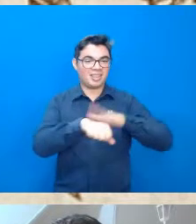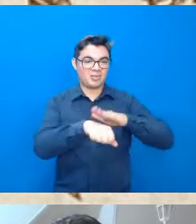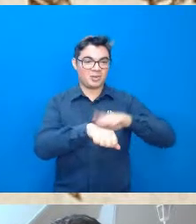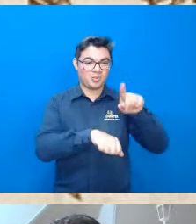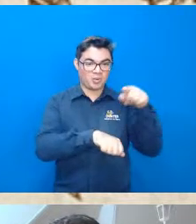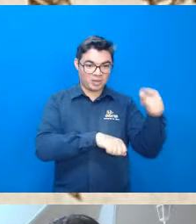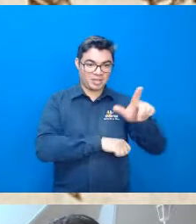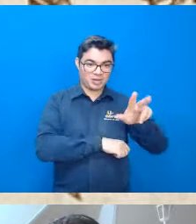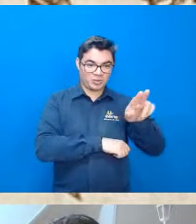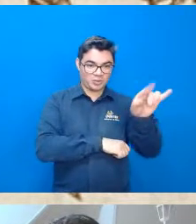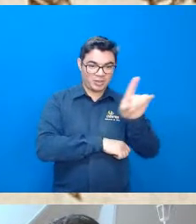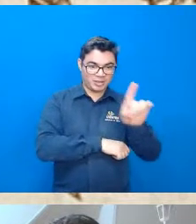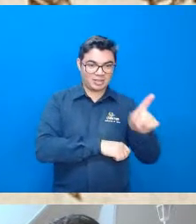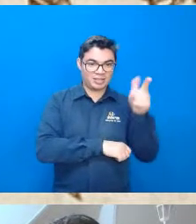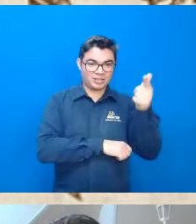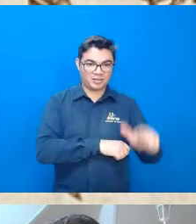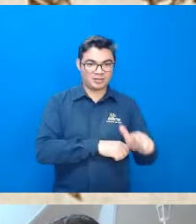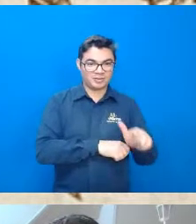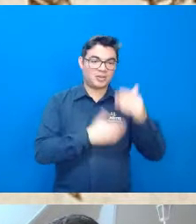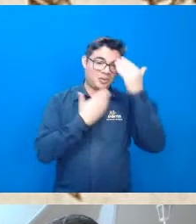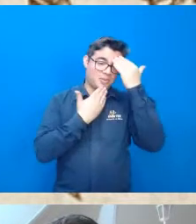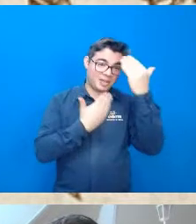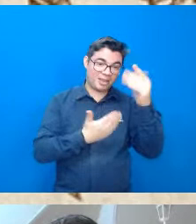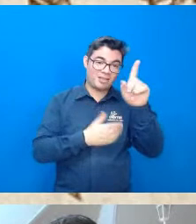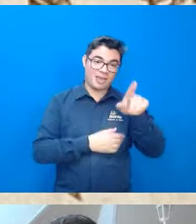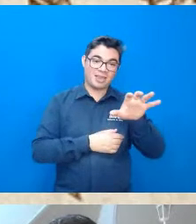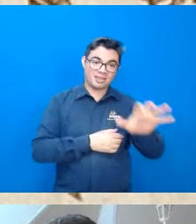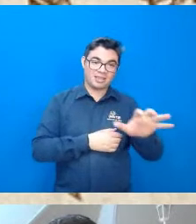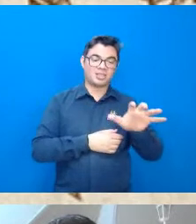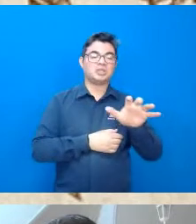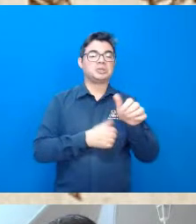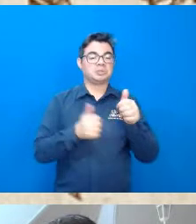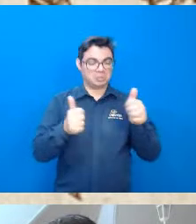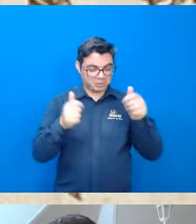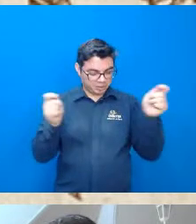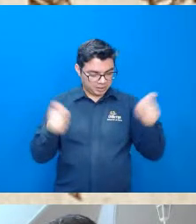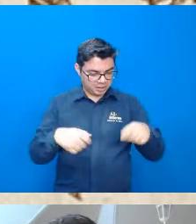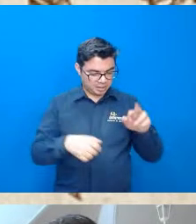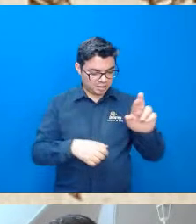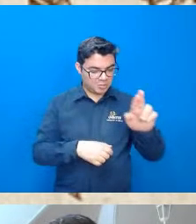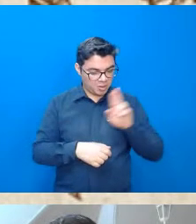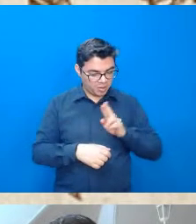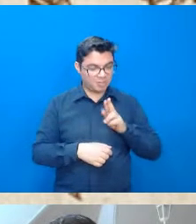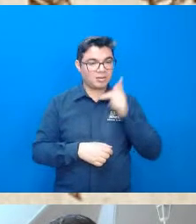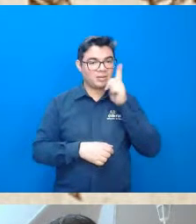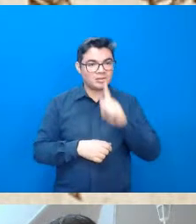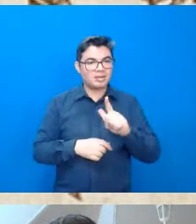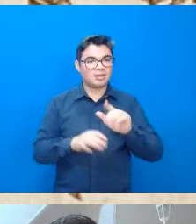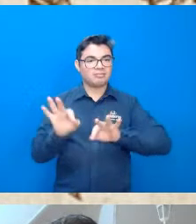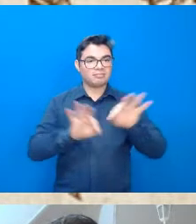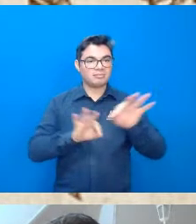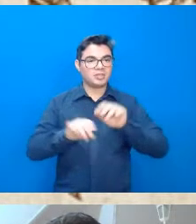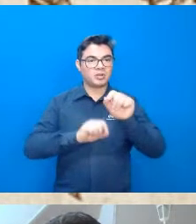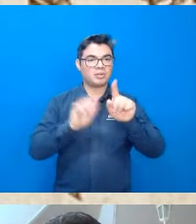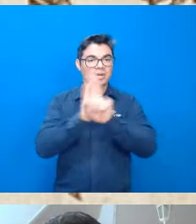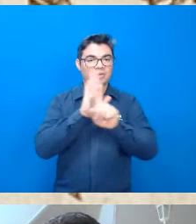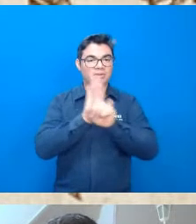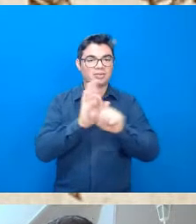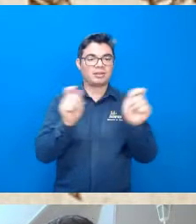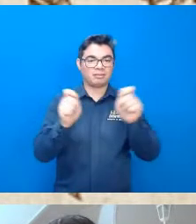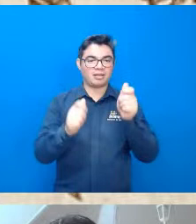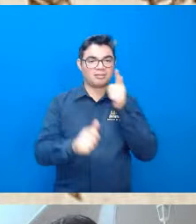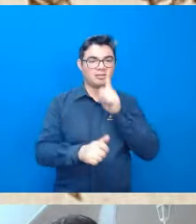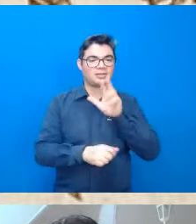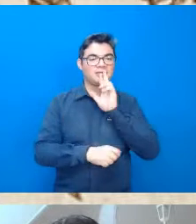Não, dá tempo sim Obrigada Era bem isso mesmo Essas respostas atenderam aí ao que foi perguntado Valeu